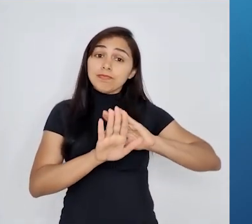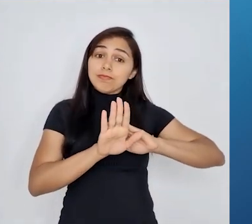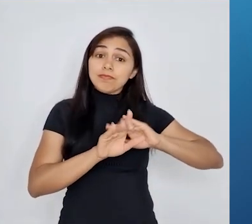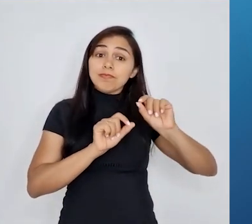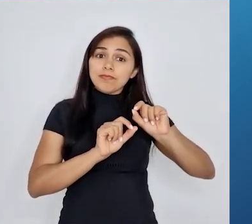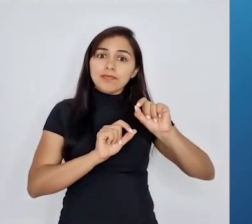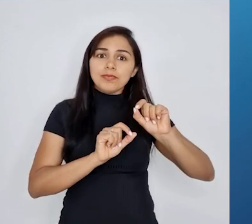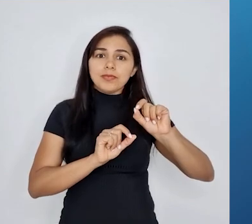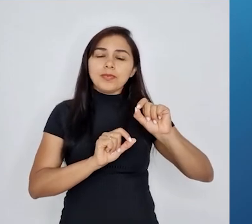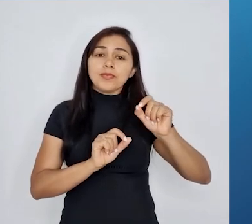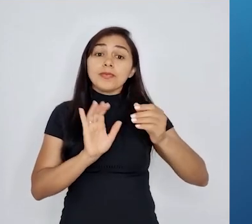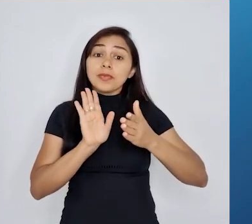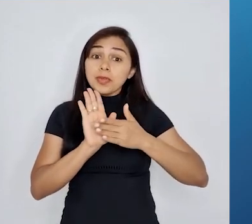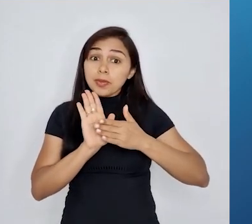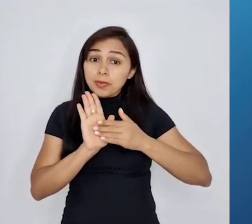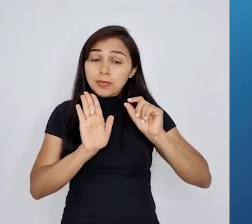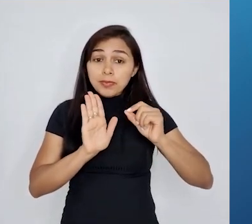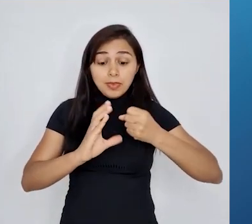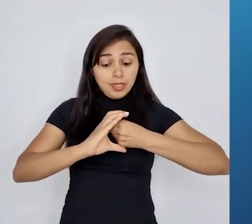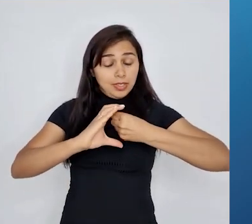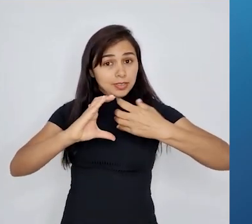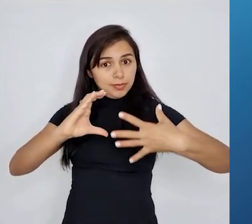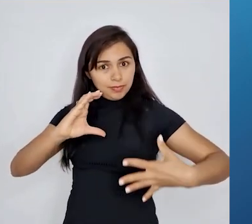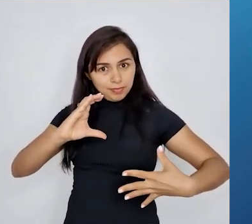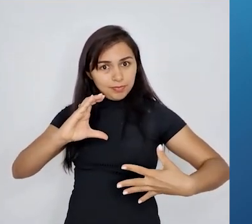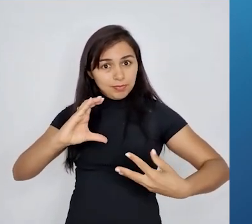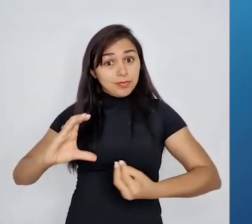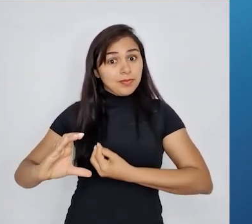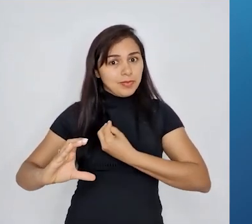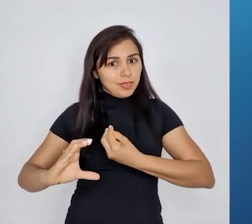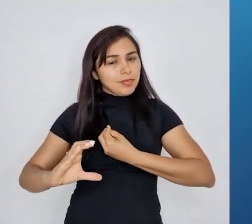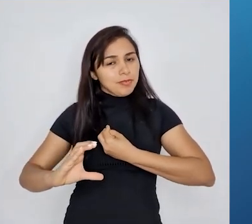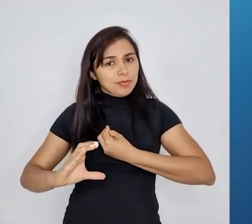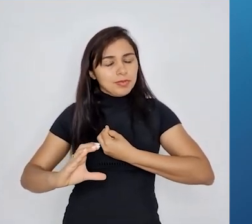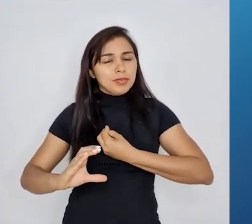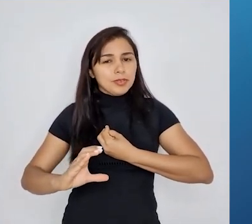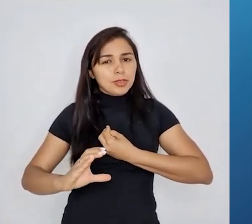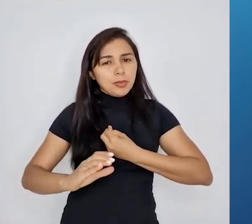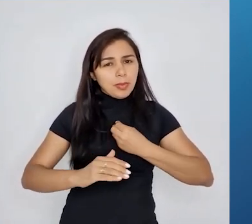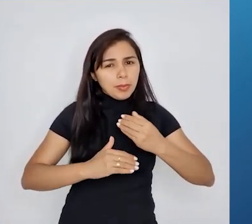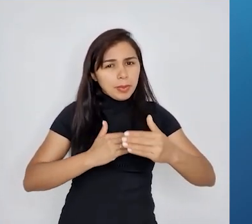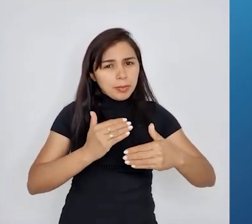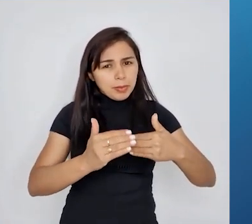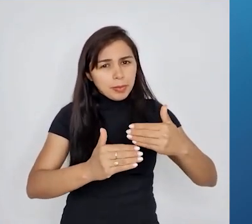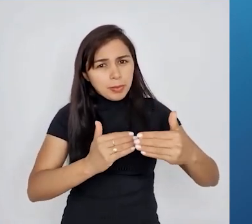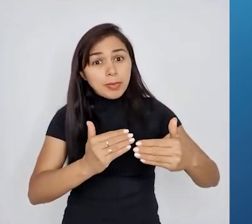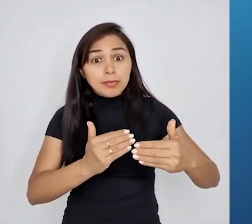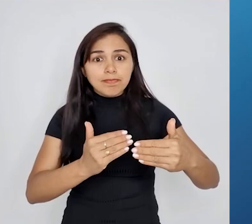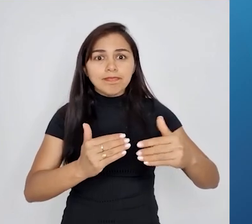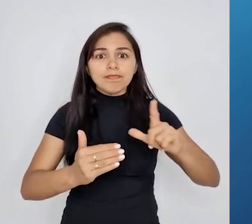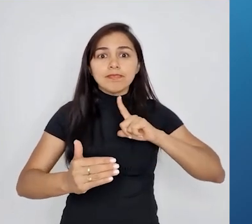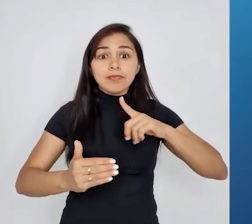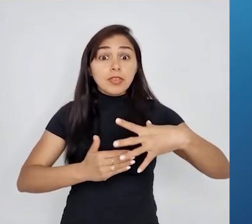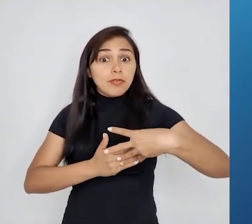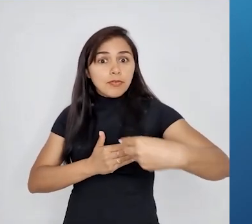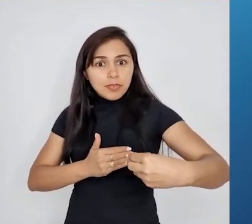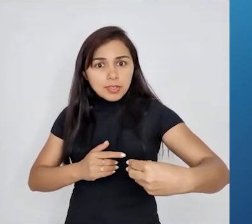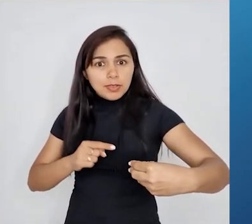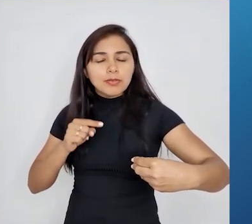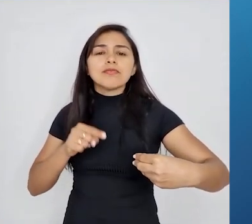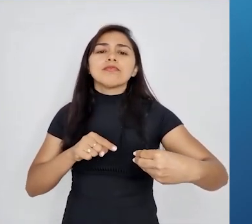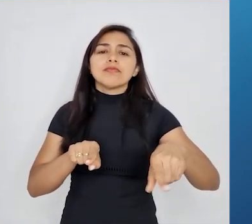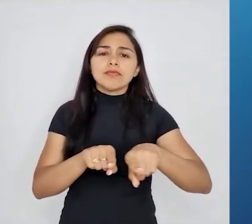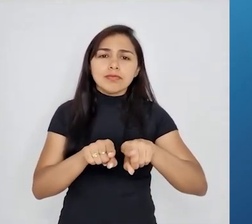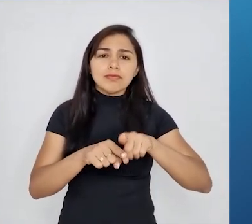propôs que as características adquiridas durante a vida de um organismo podem ser transmitidas aos descendentes. Por exemplo,